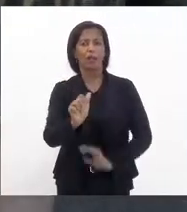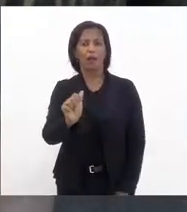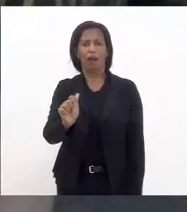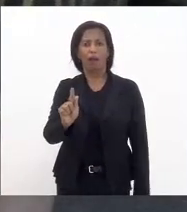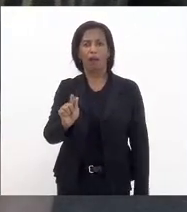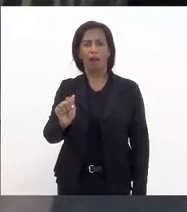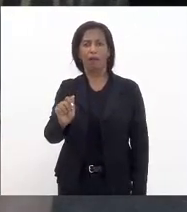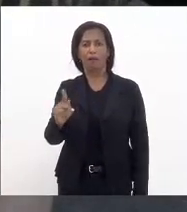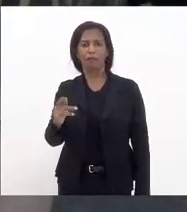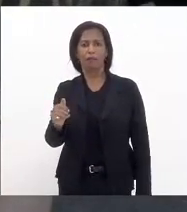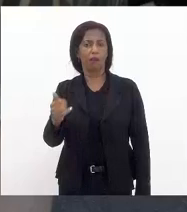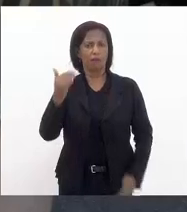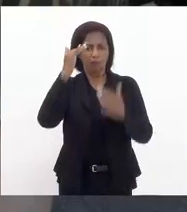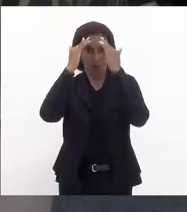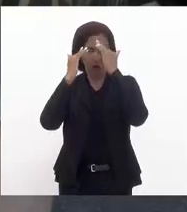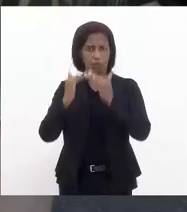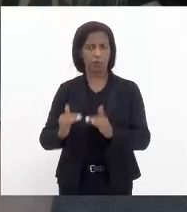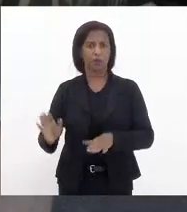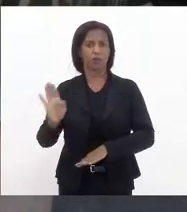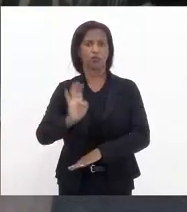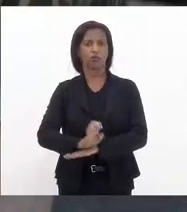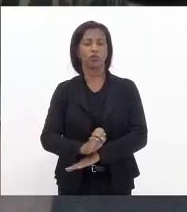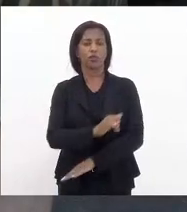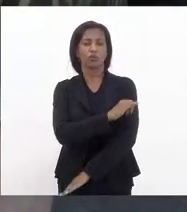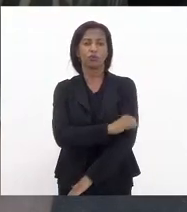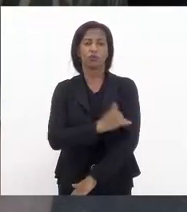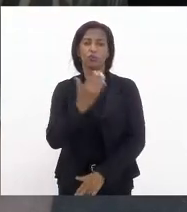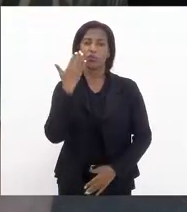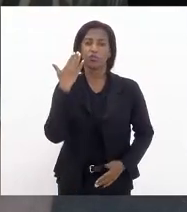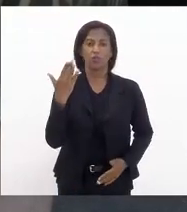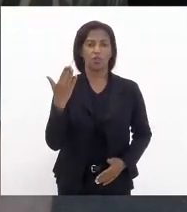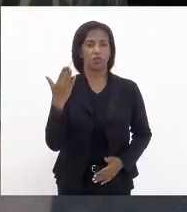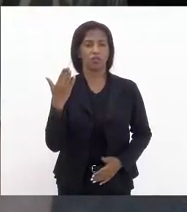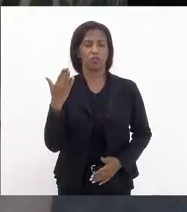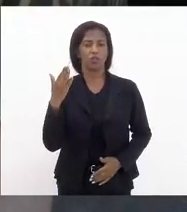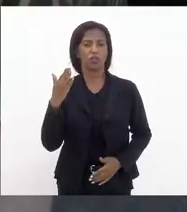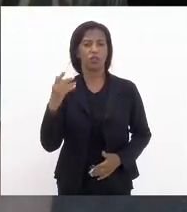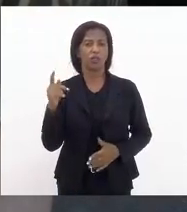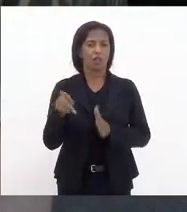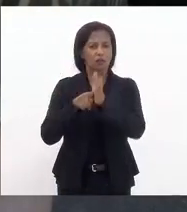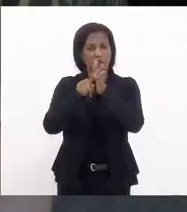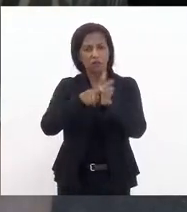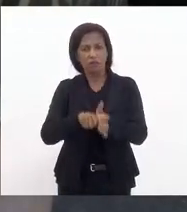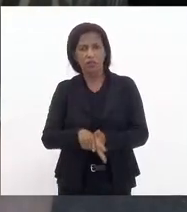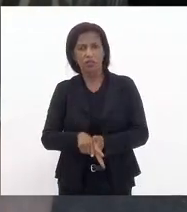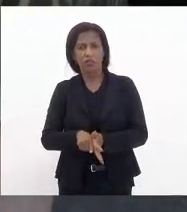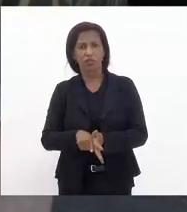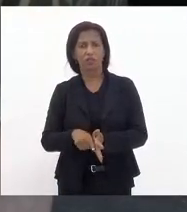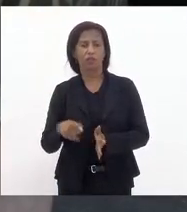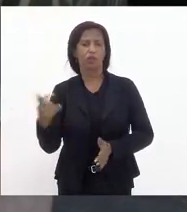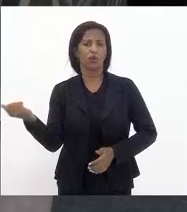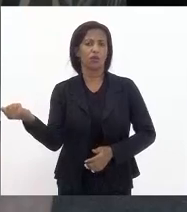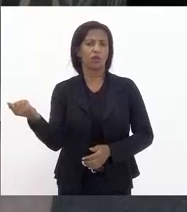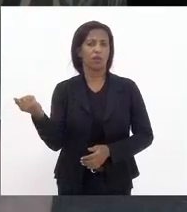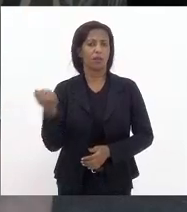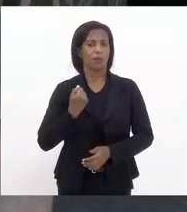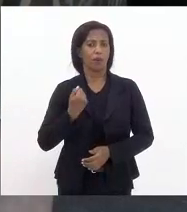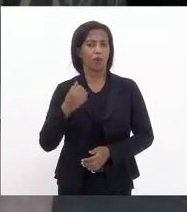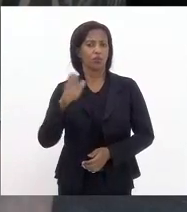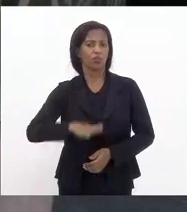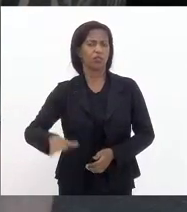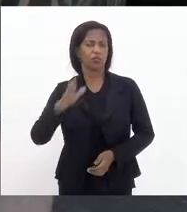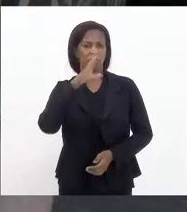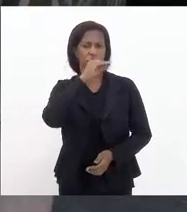e deve ser cumprida no estado do Rio de Janeiro diante da priorização da investigação do assassinato de crianças e adolescentes